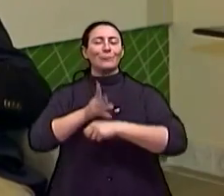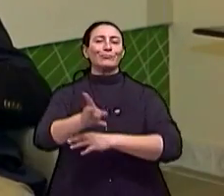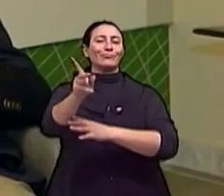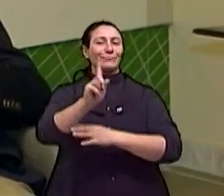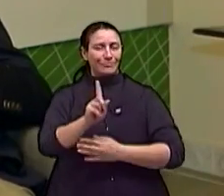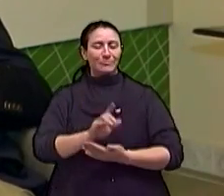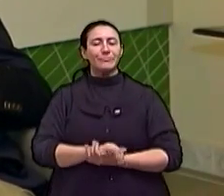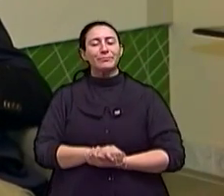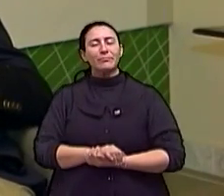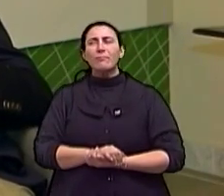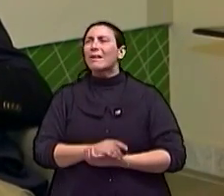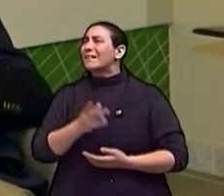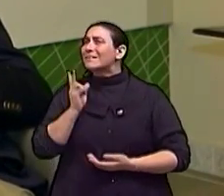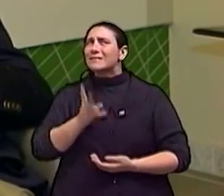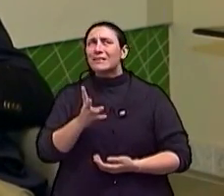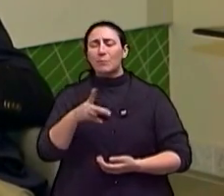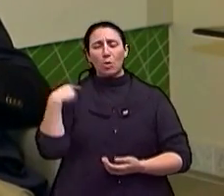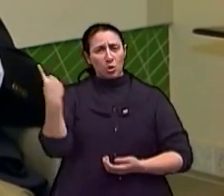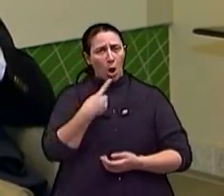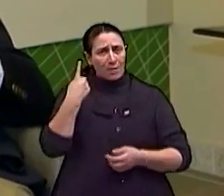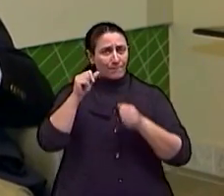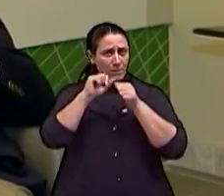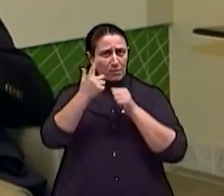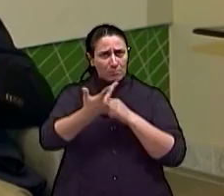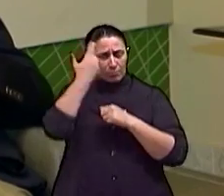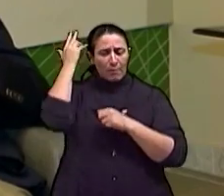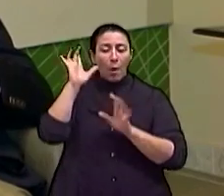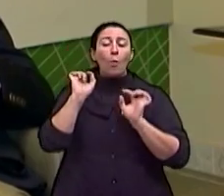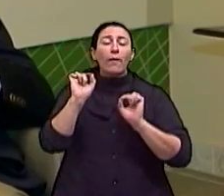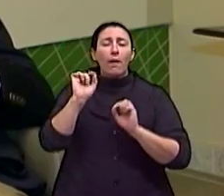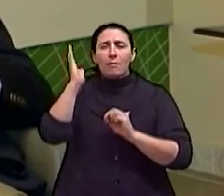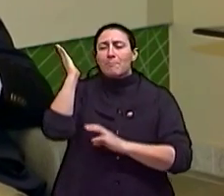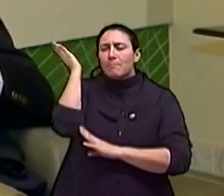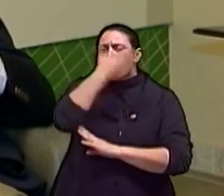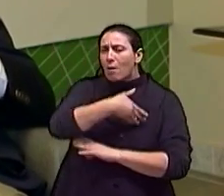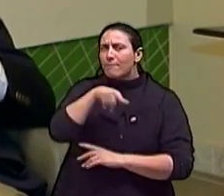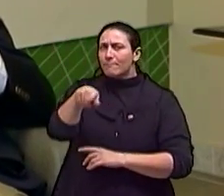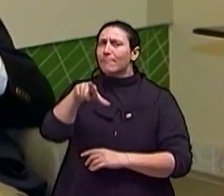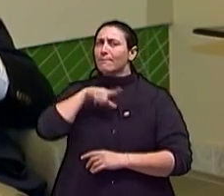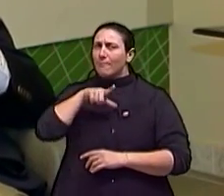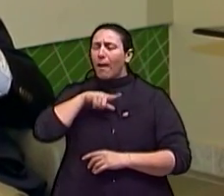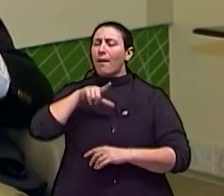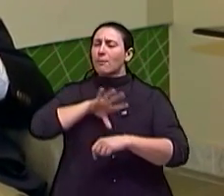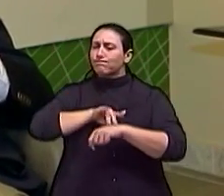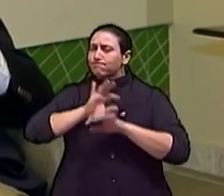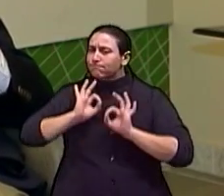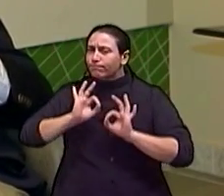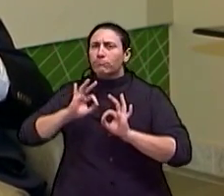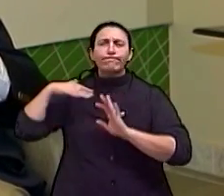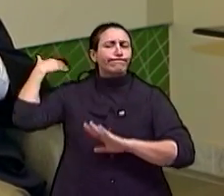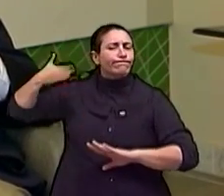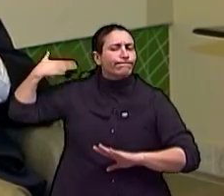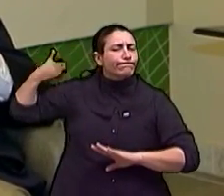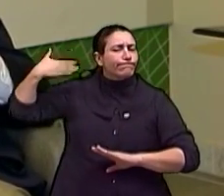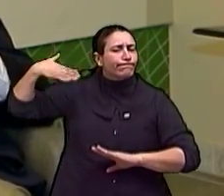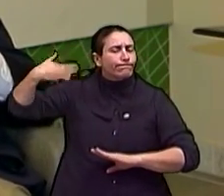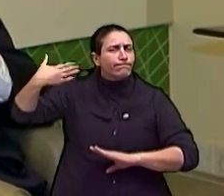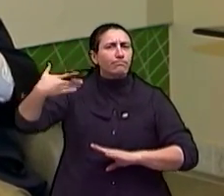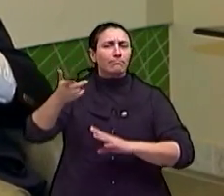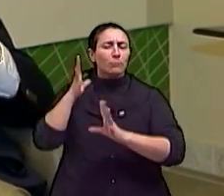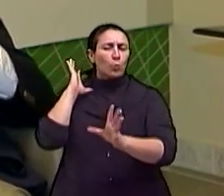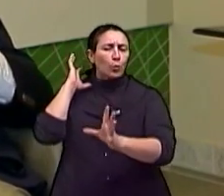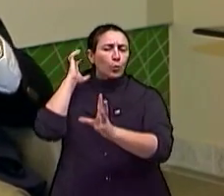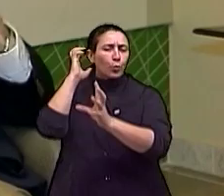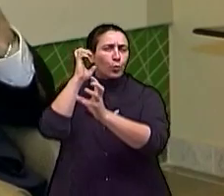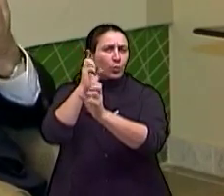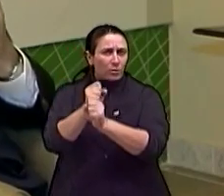Sempre operamos os pacientes que han provado todos os fármacos e que siguen tendo problemas apesar